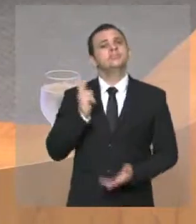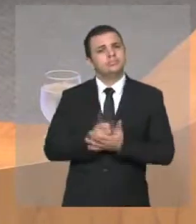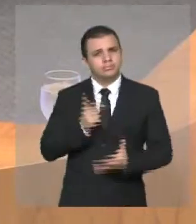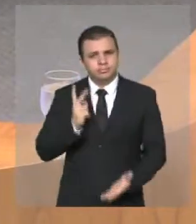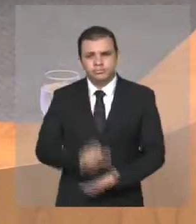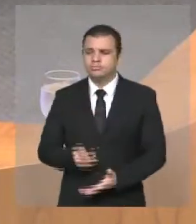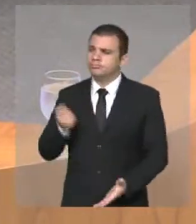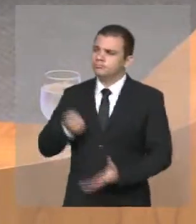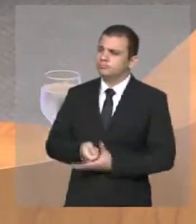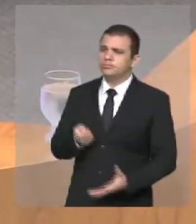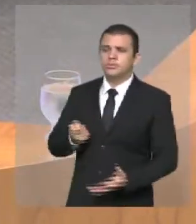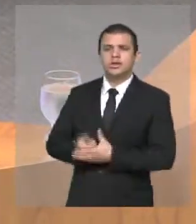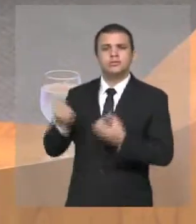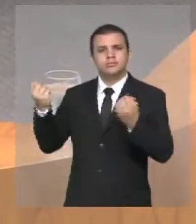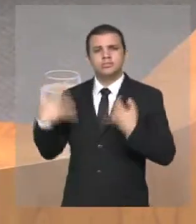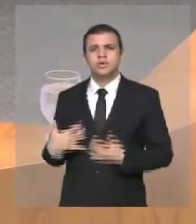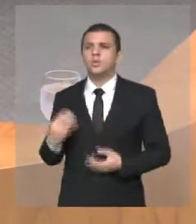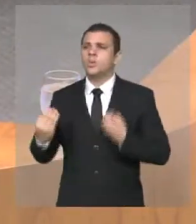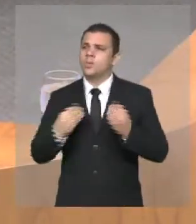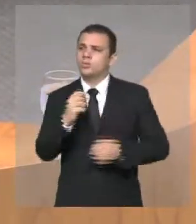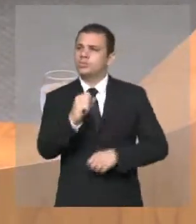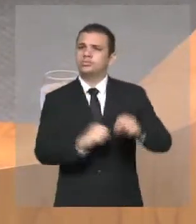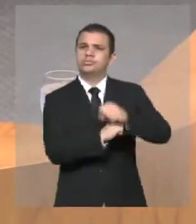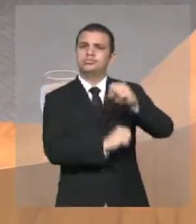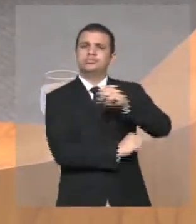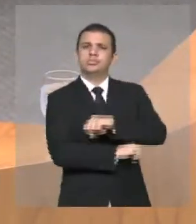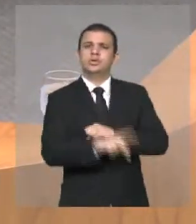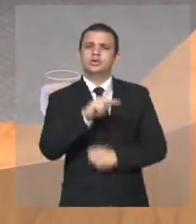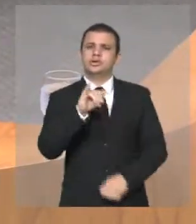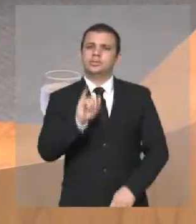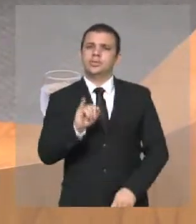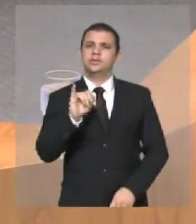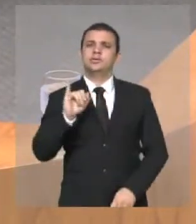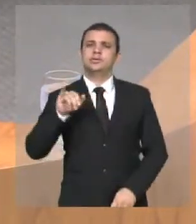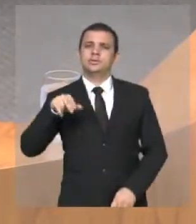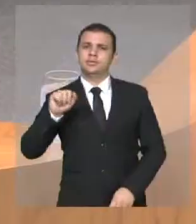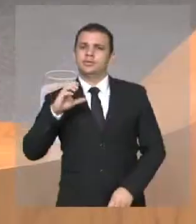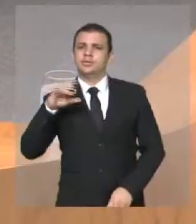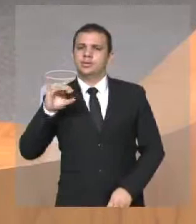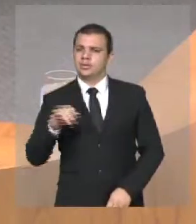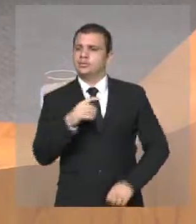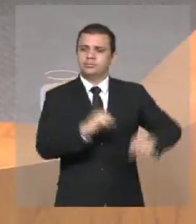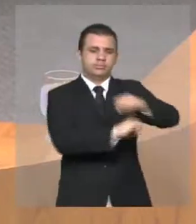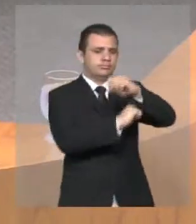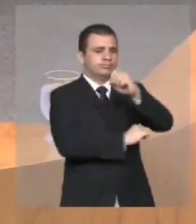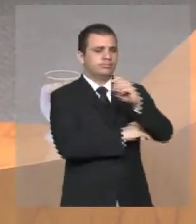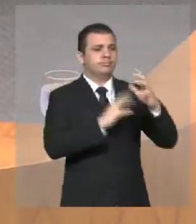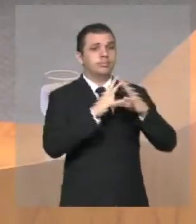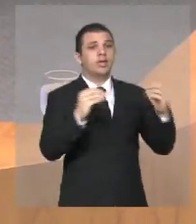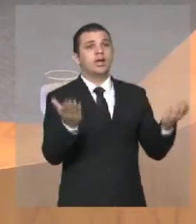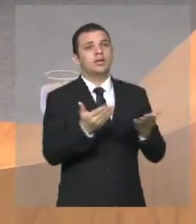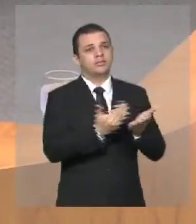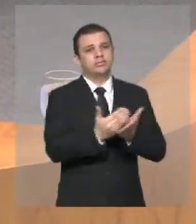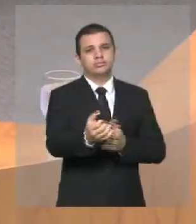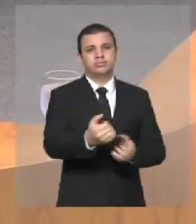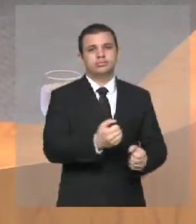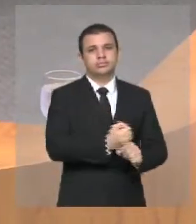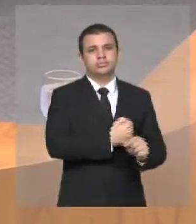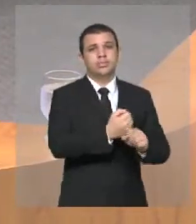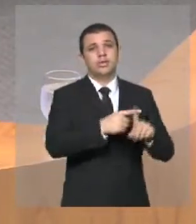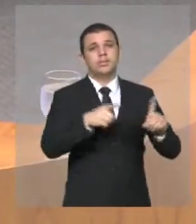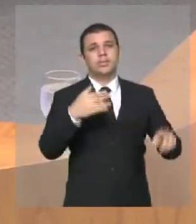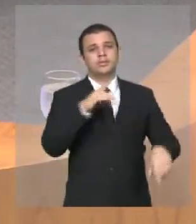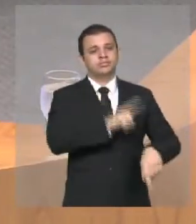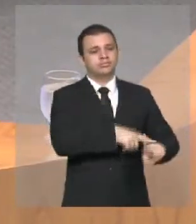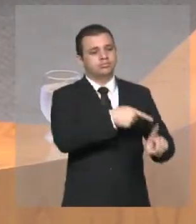dos recursos da ponte Pai Nácio, uma ponte fantasma que agora começa a ser reerguida e já está temporariamente parada. e eu volto a fazer